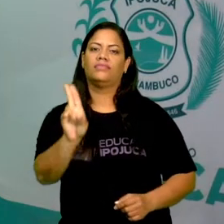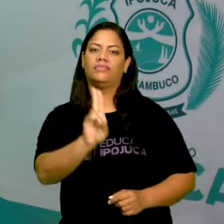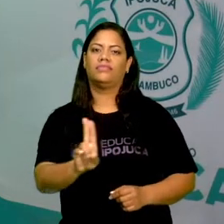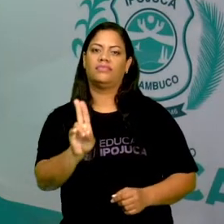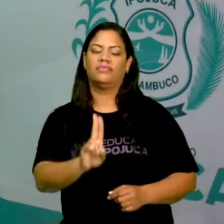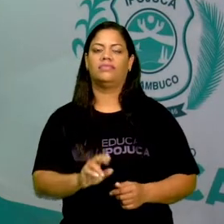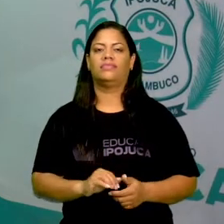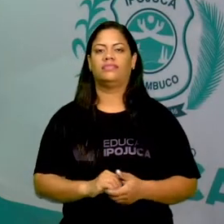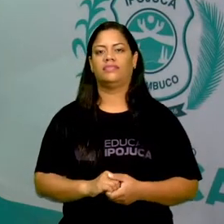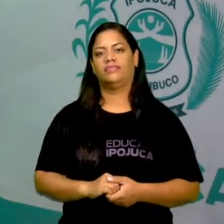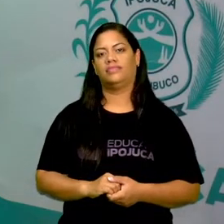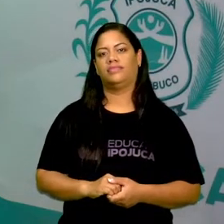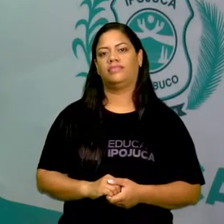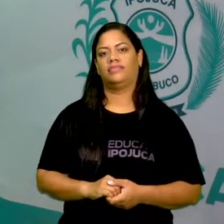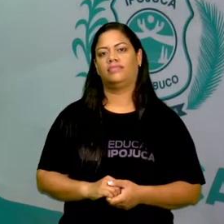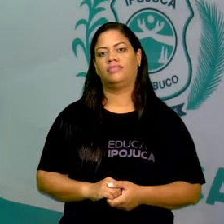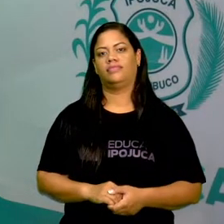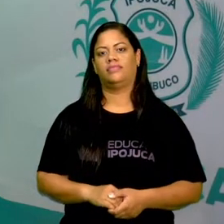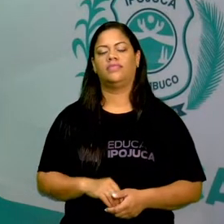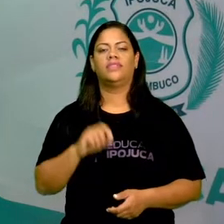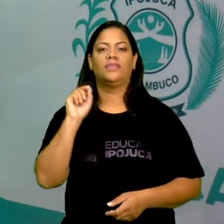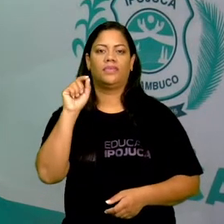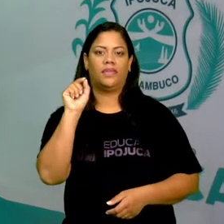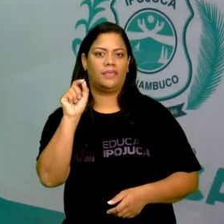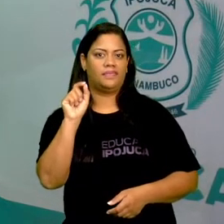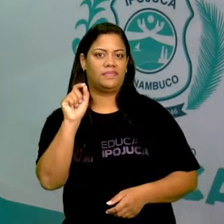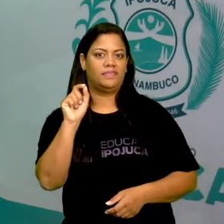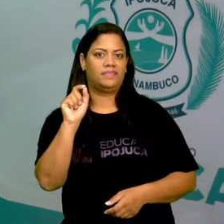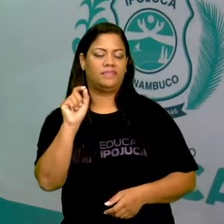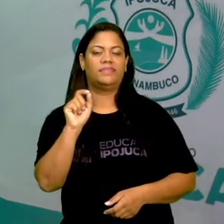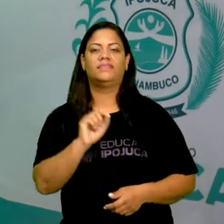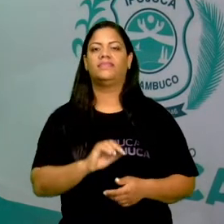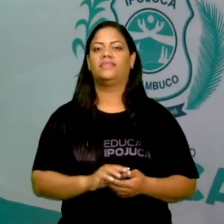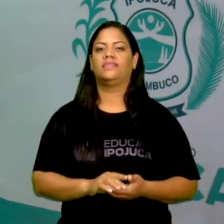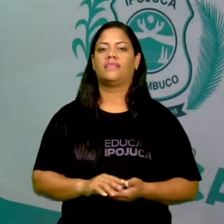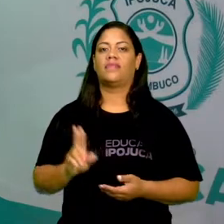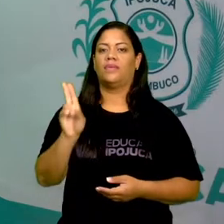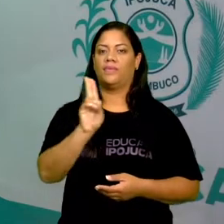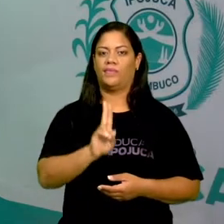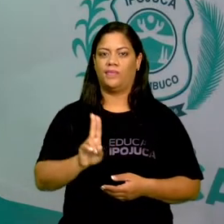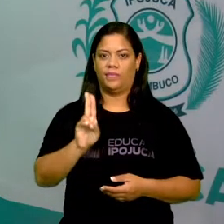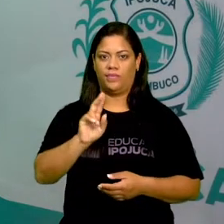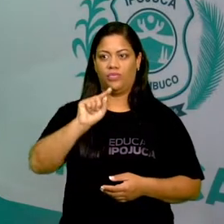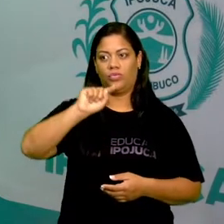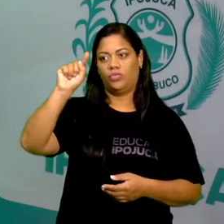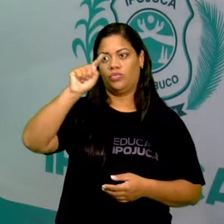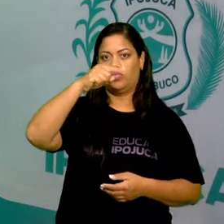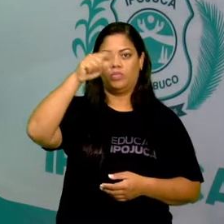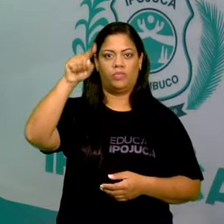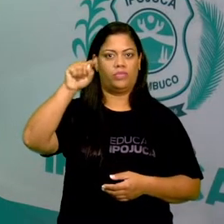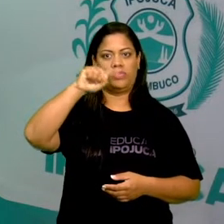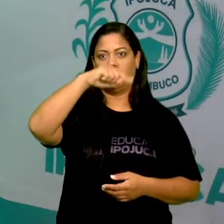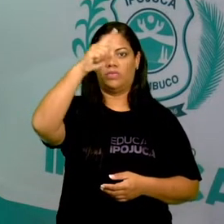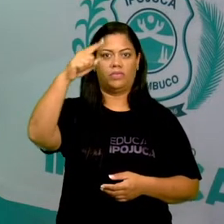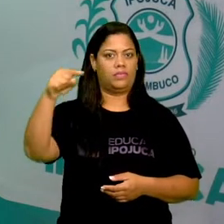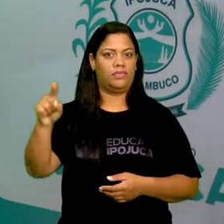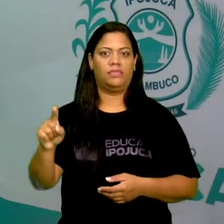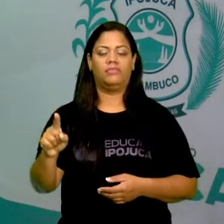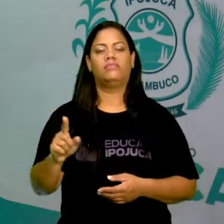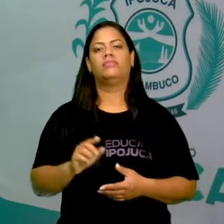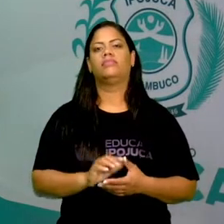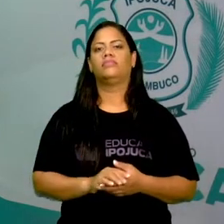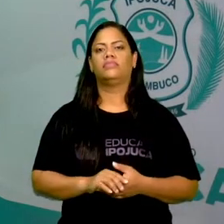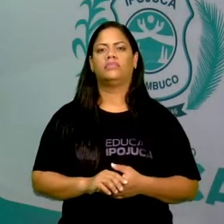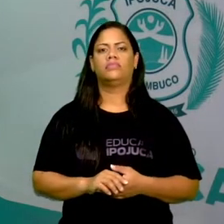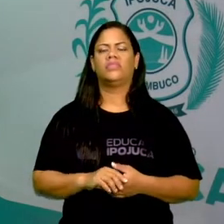O que é acentuação gráfica? Então, vamos lá. É o uso de um acento gráfico. E,